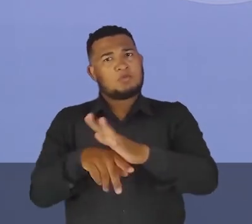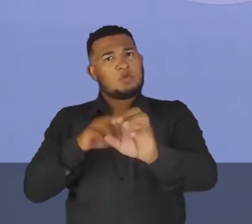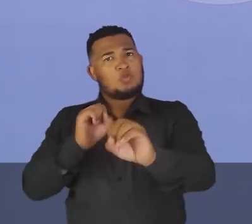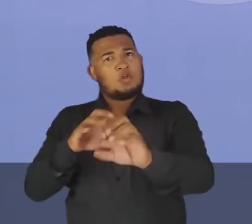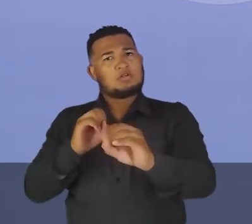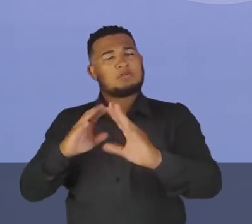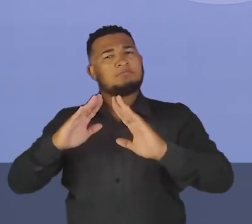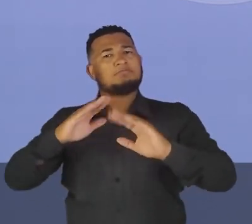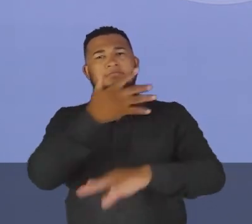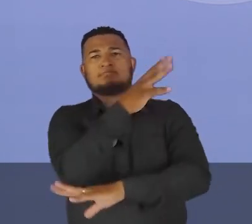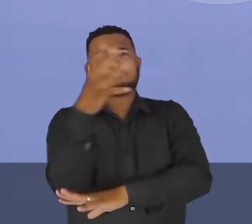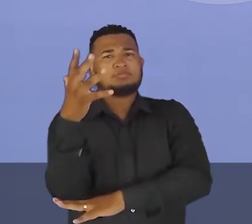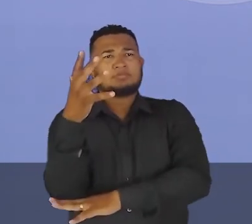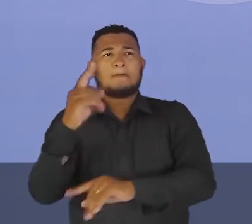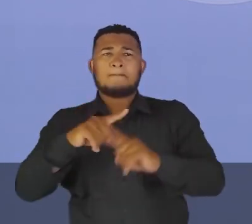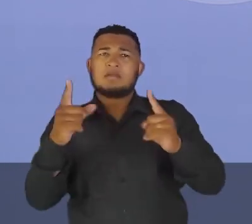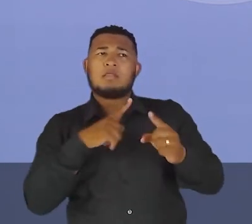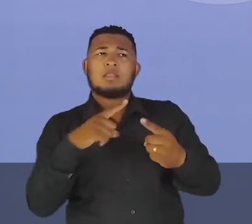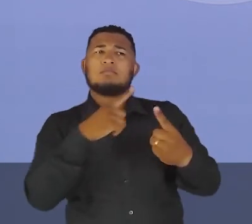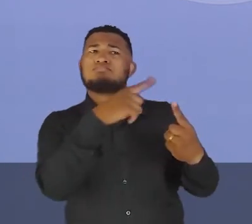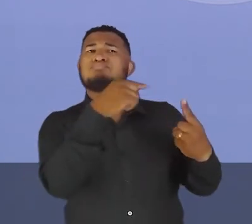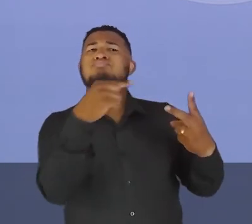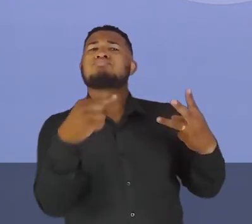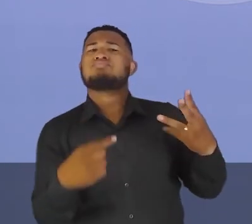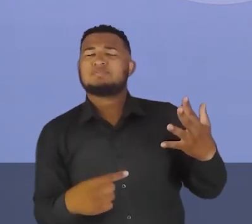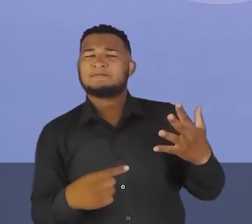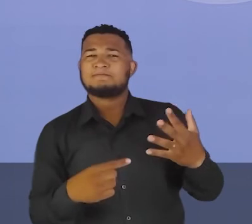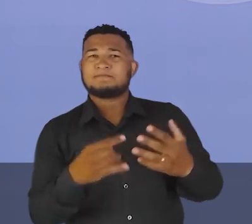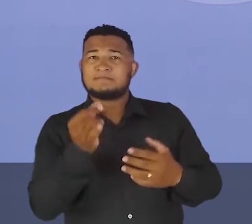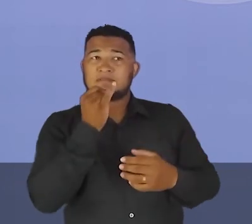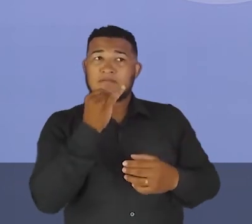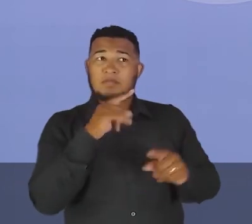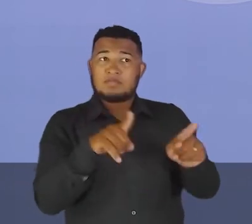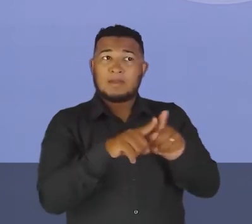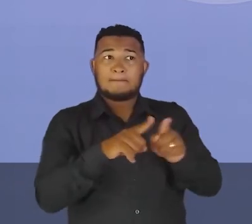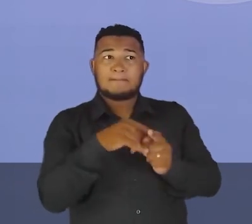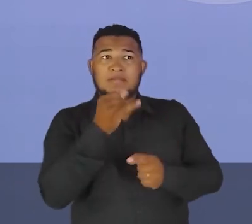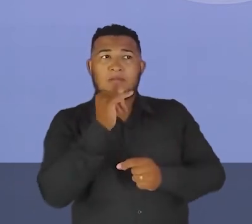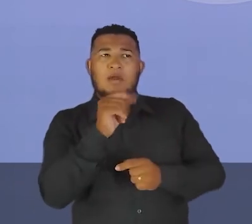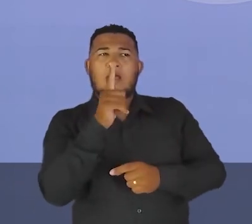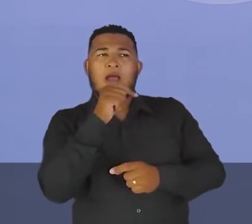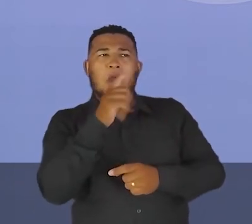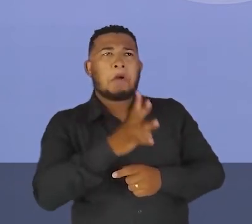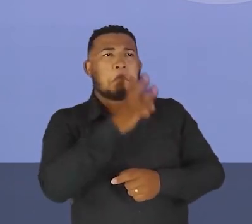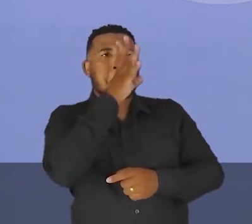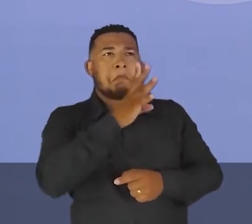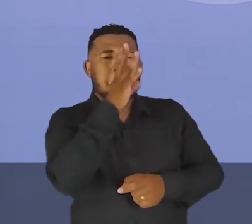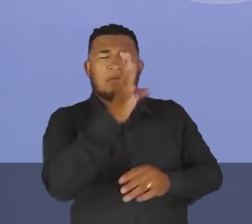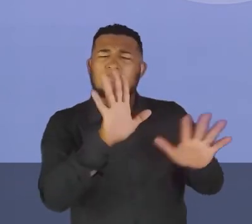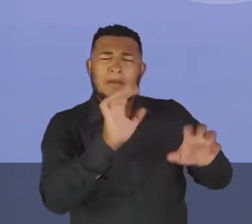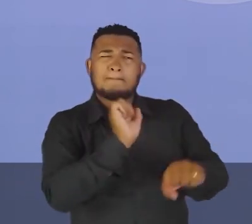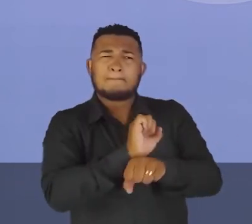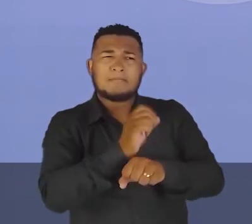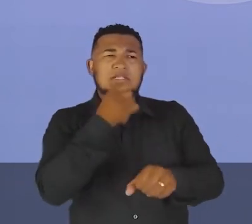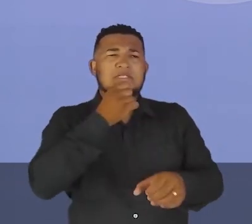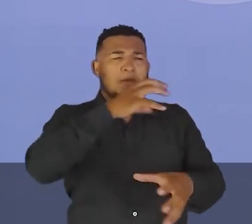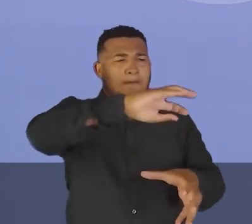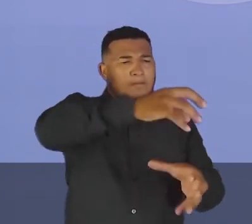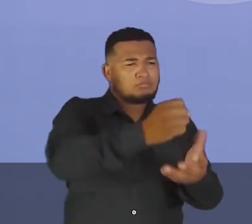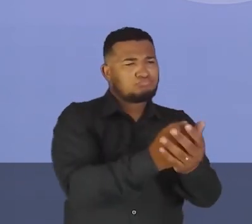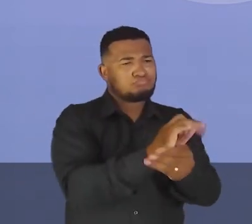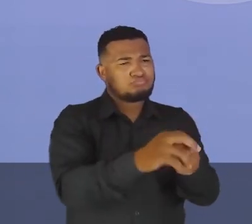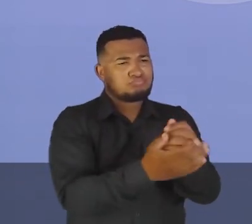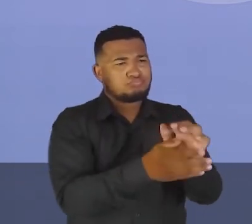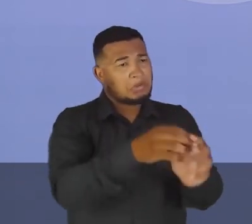escola, tá? Mas existem outras também, que seriam, por exemplo, a gente aboliu o desperdício de água, né? Então, você lavou as mãos, fecha a torneira, né?